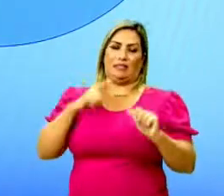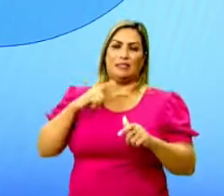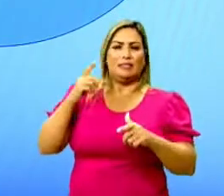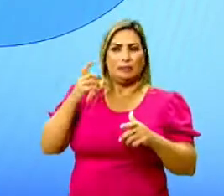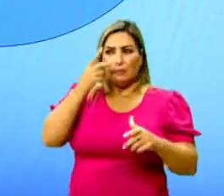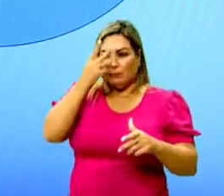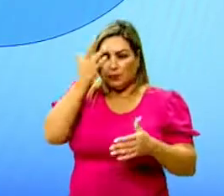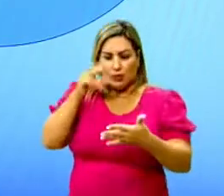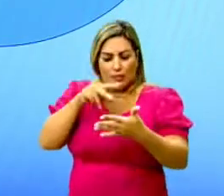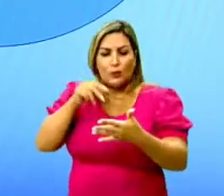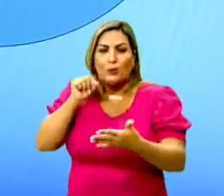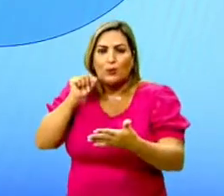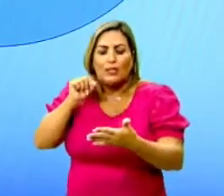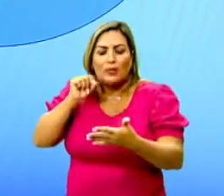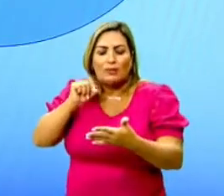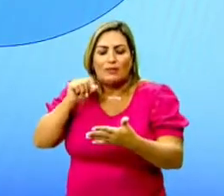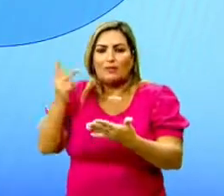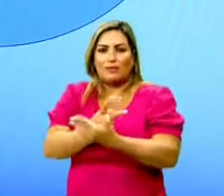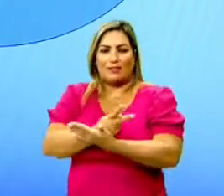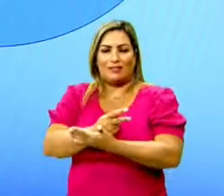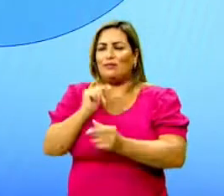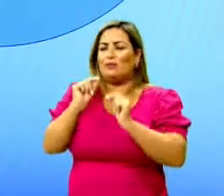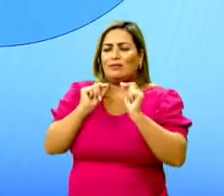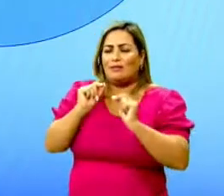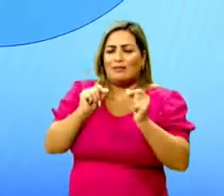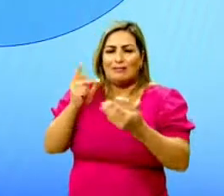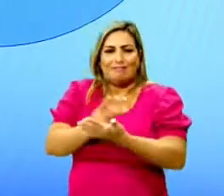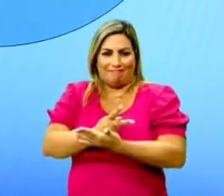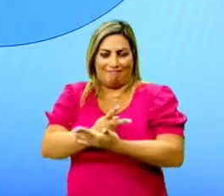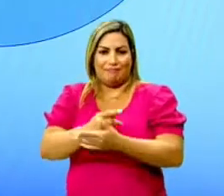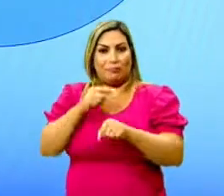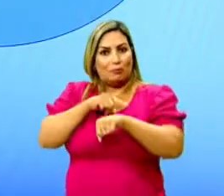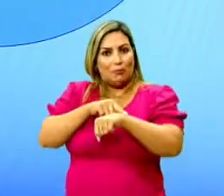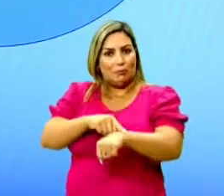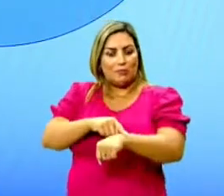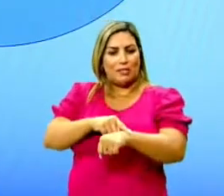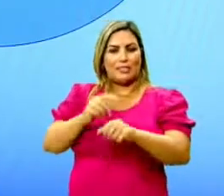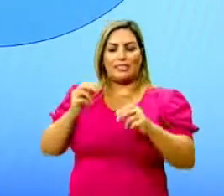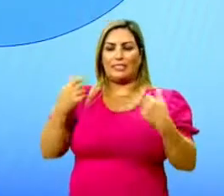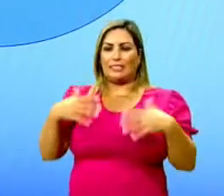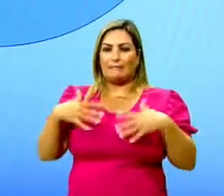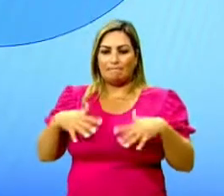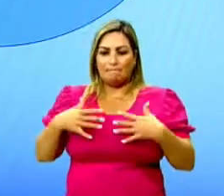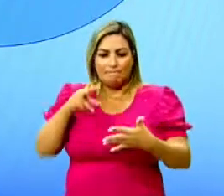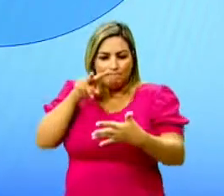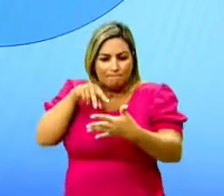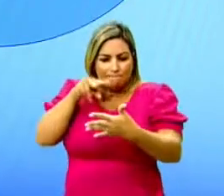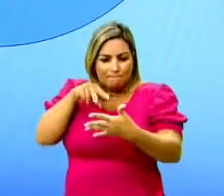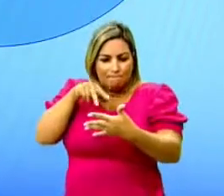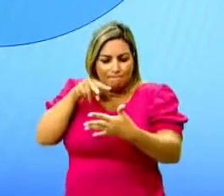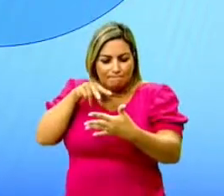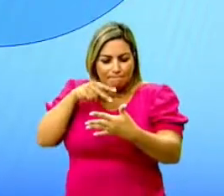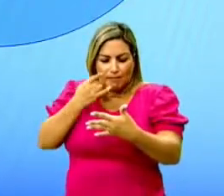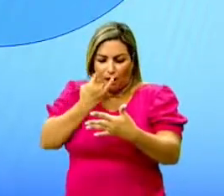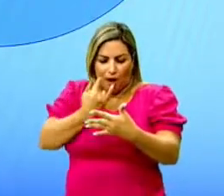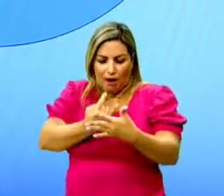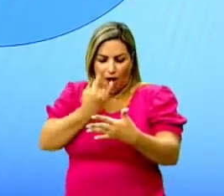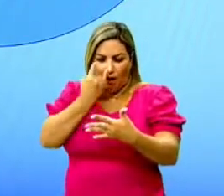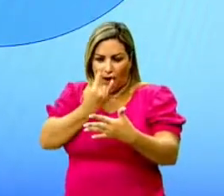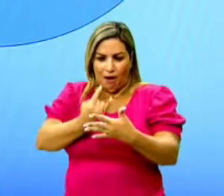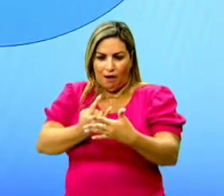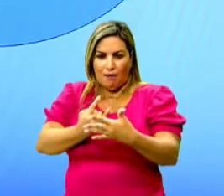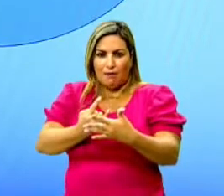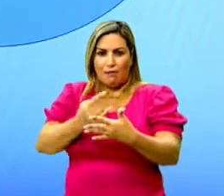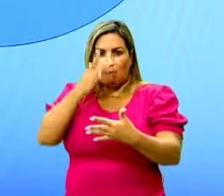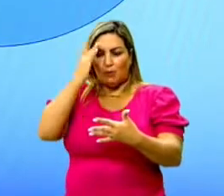fato, no leitor, uma expectativa. E agora, o que vai acontecer? É aquele momento que você fica extremamente fascinado por